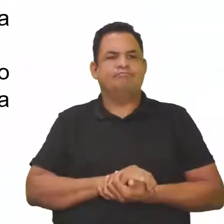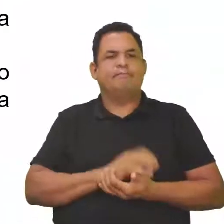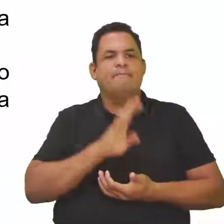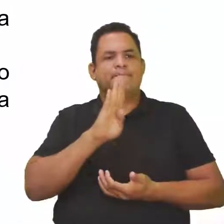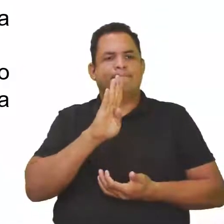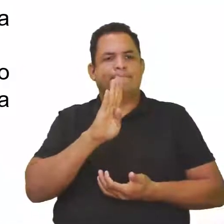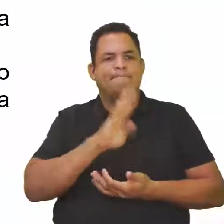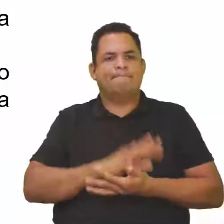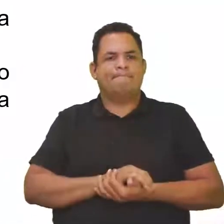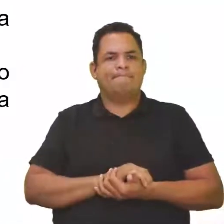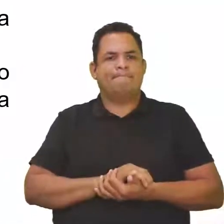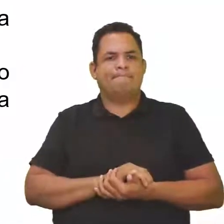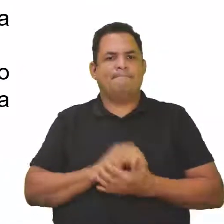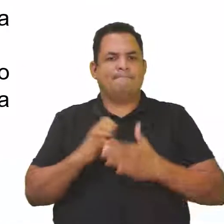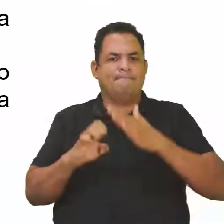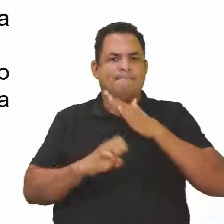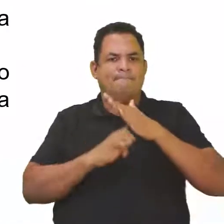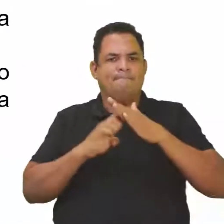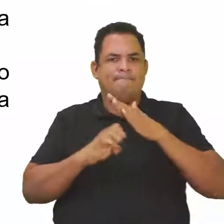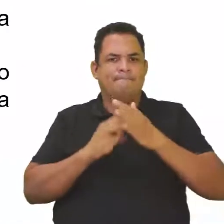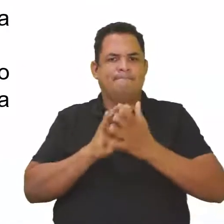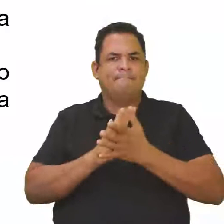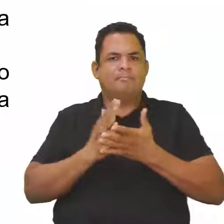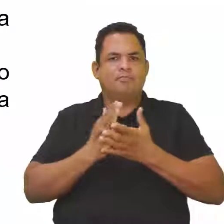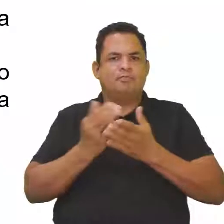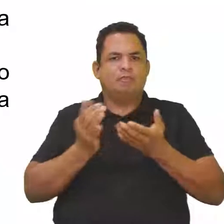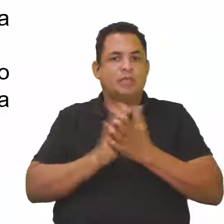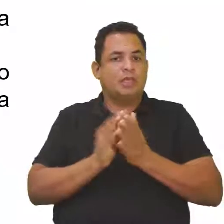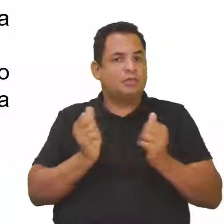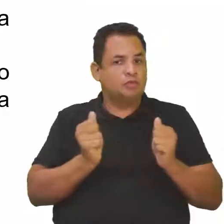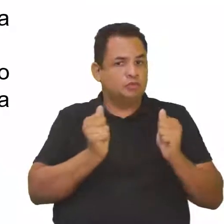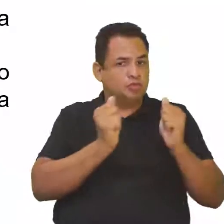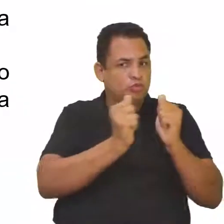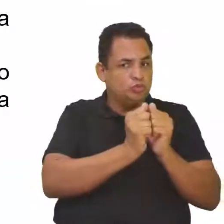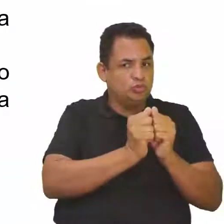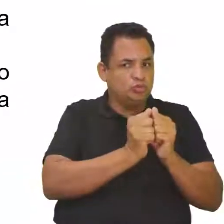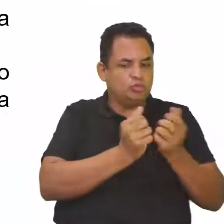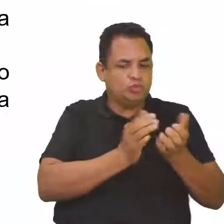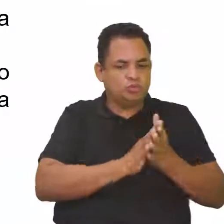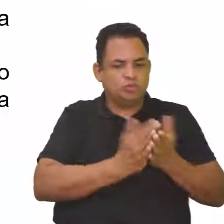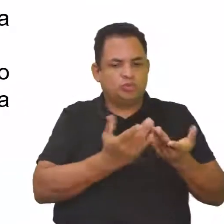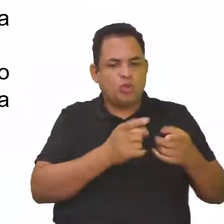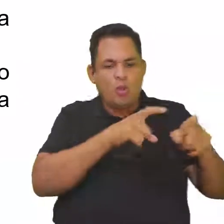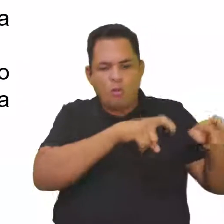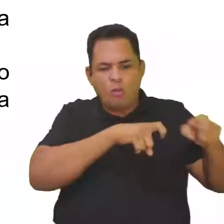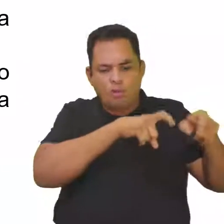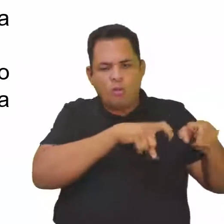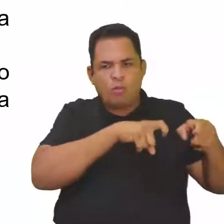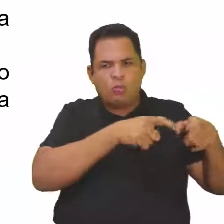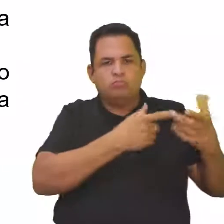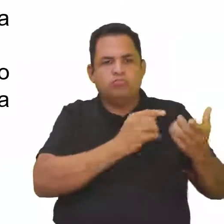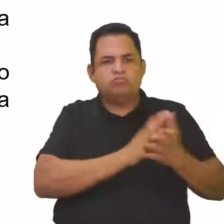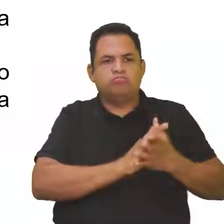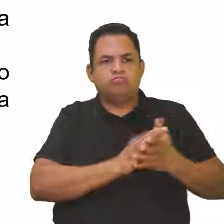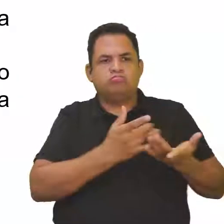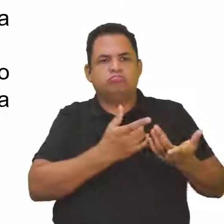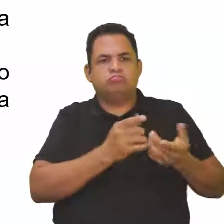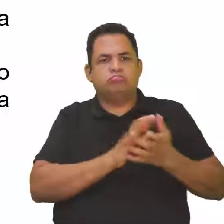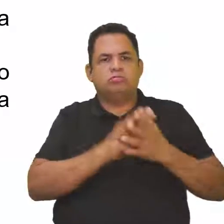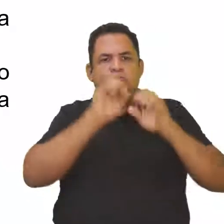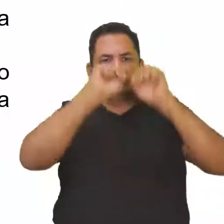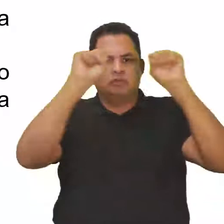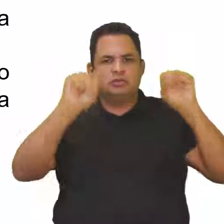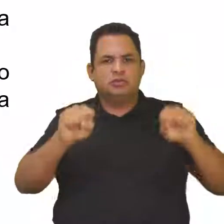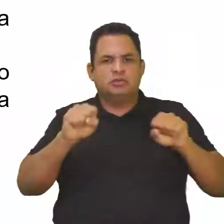Letra B. Essas empresas atuam em parceria com pequenos produtores rurais e seus sistemas